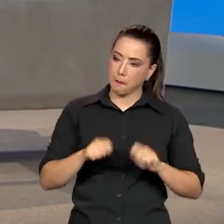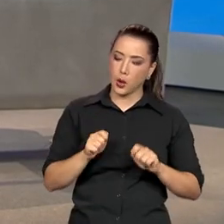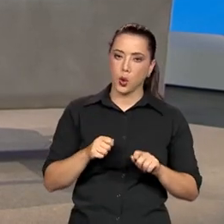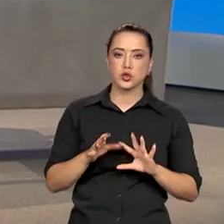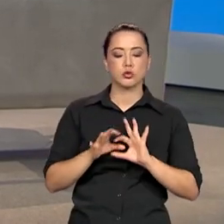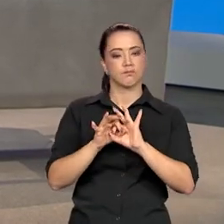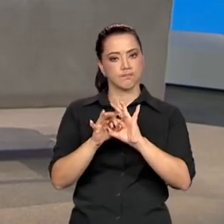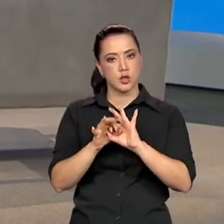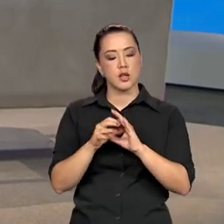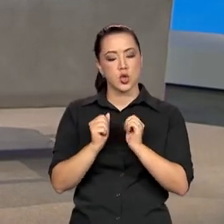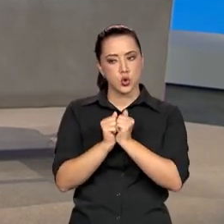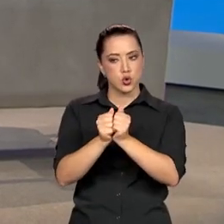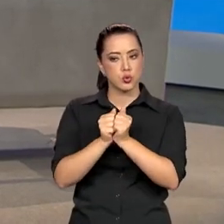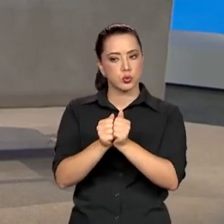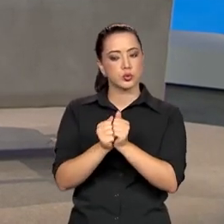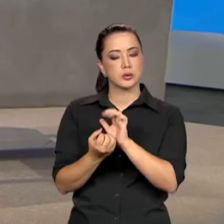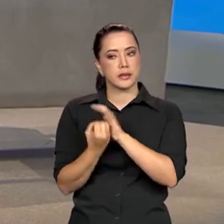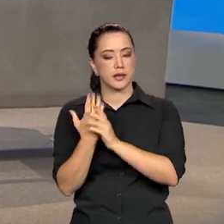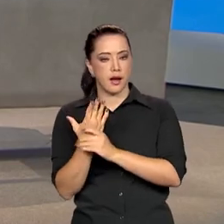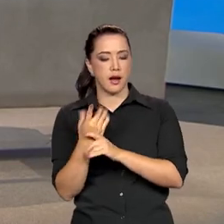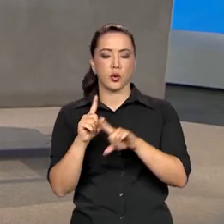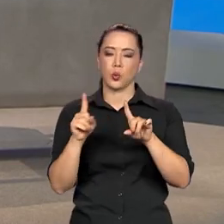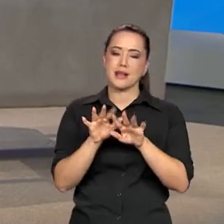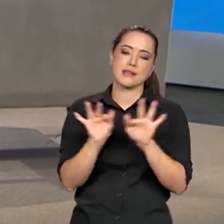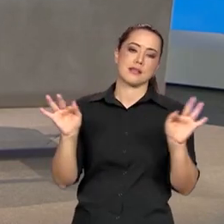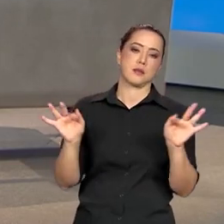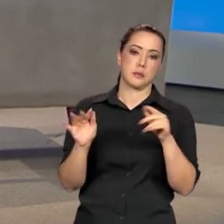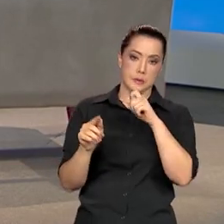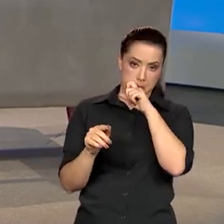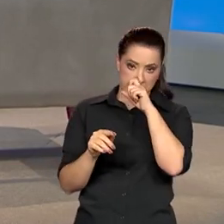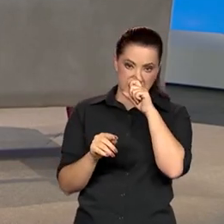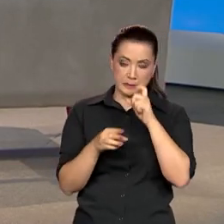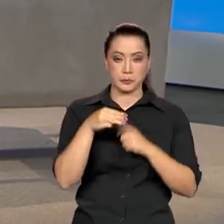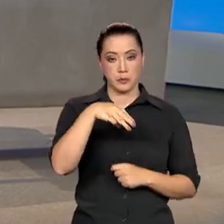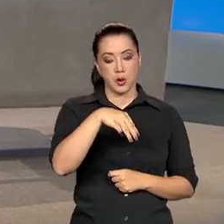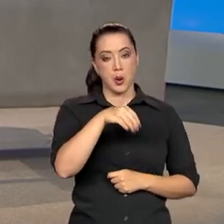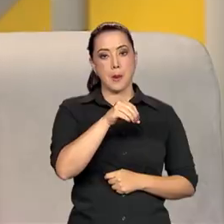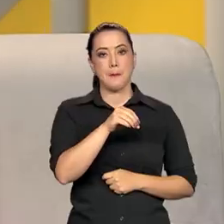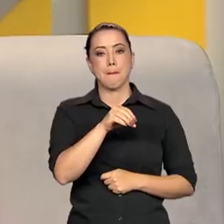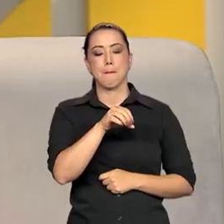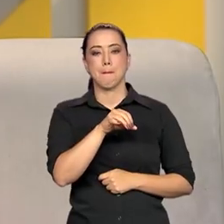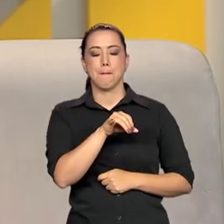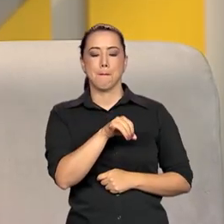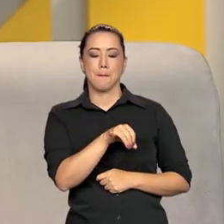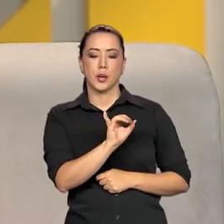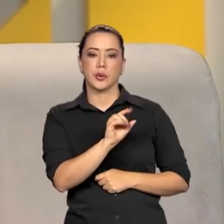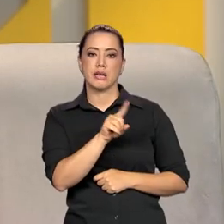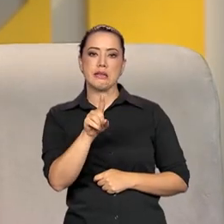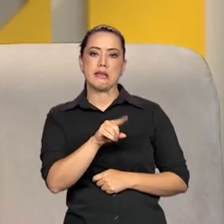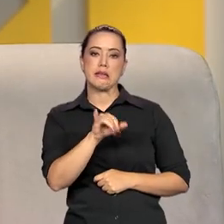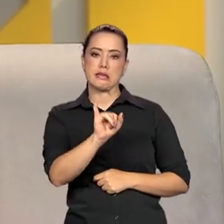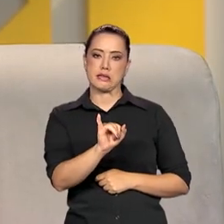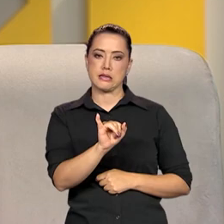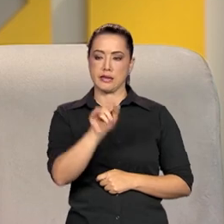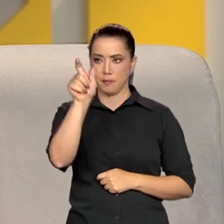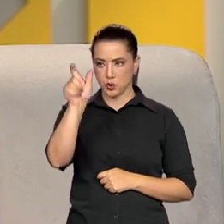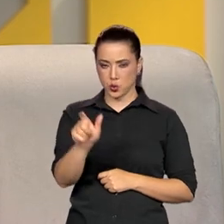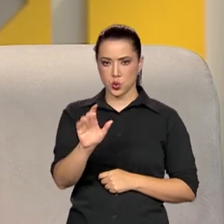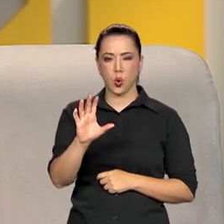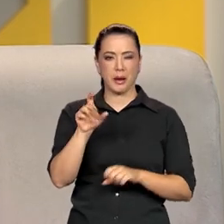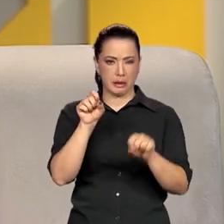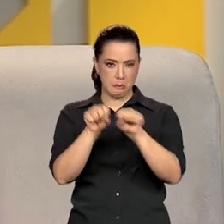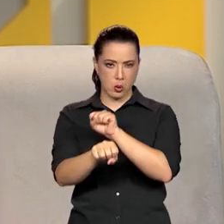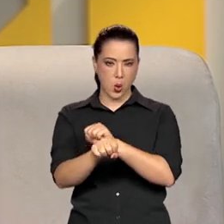porque a gente sabe que não é uma pauta tão simples. Esse caso do Moíse, quando aconteceu no Rio de Janeiro, teve um